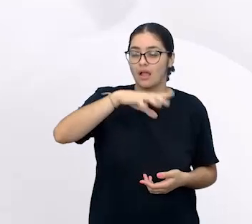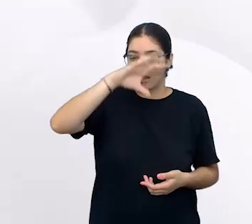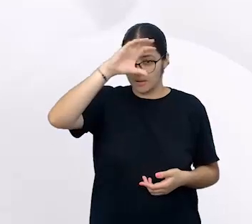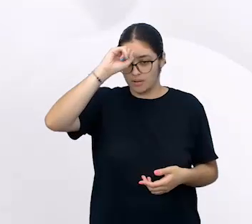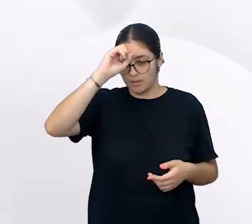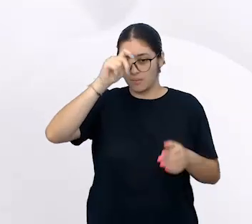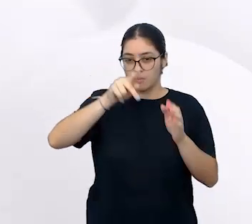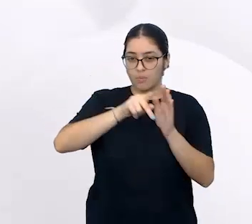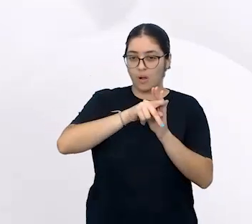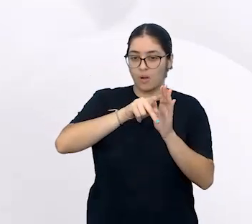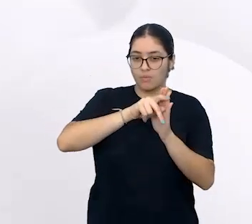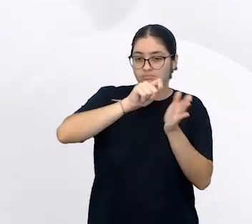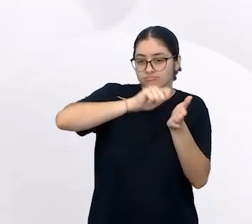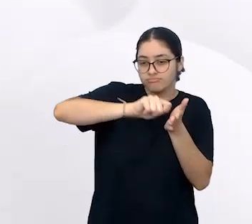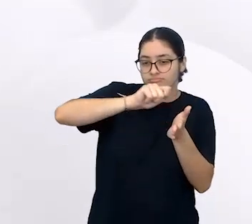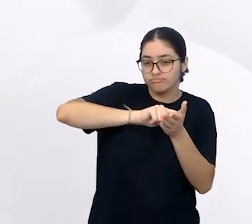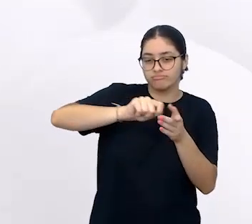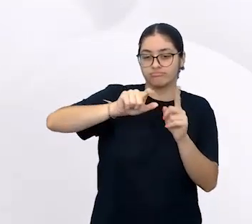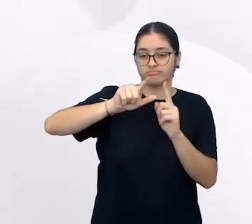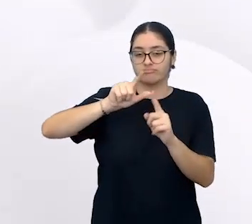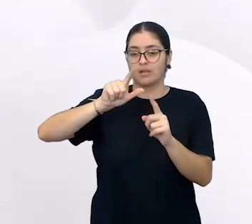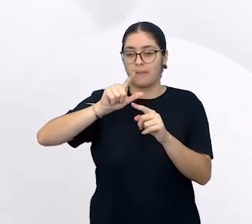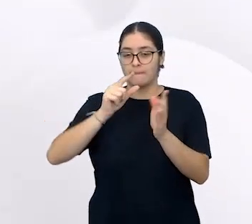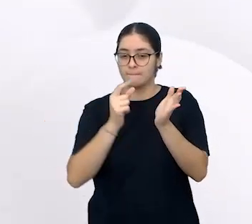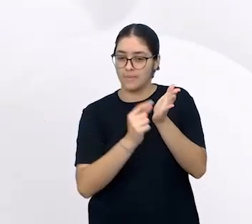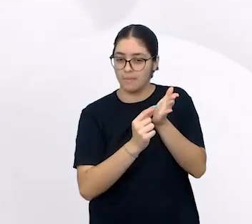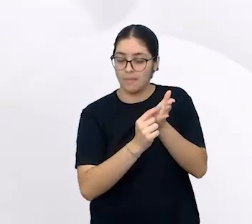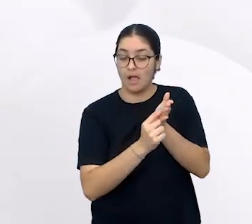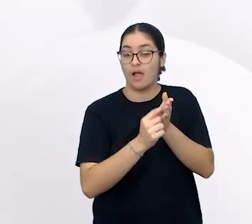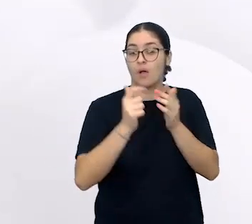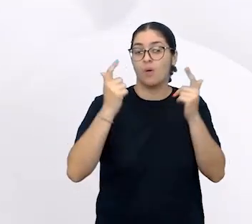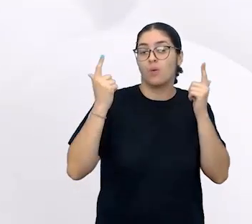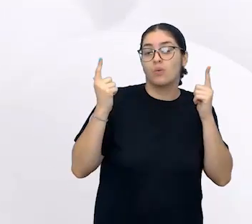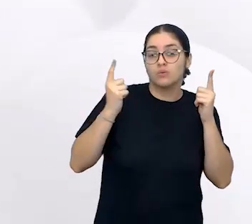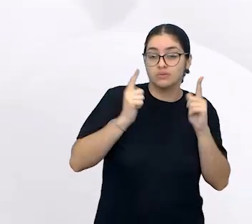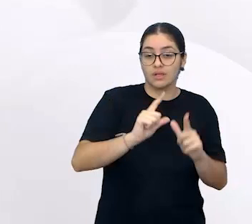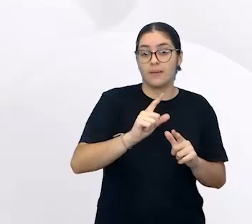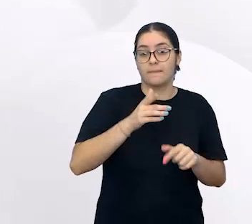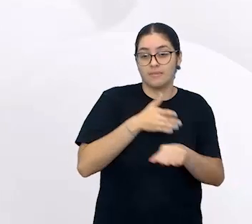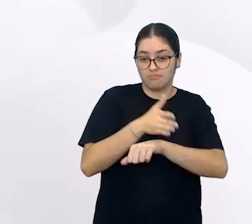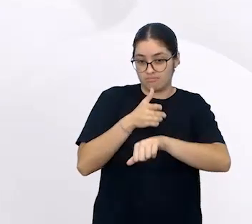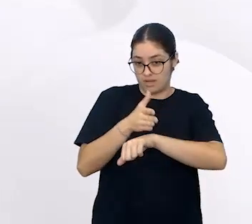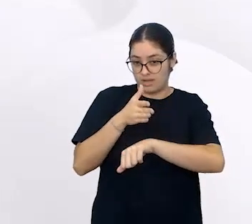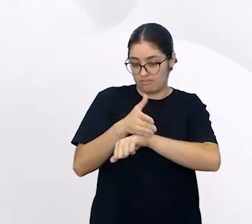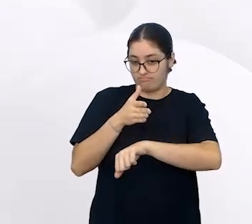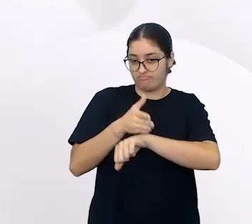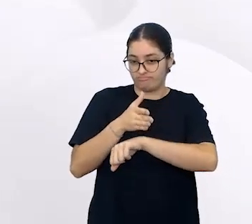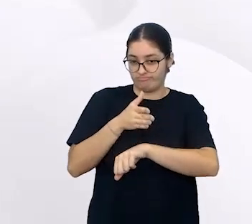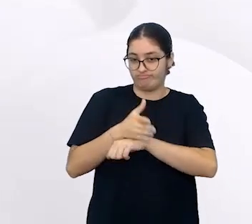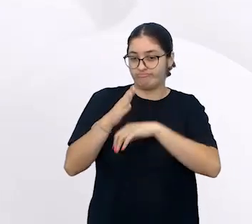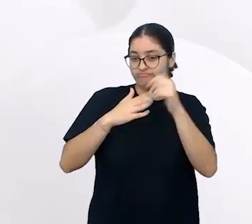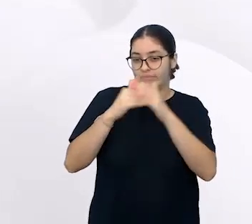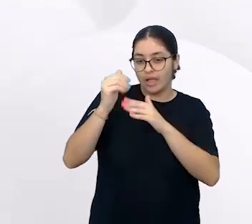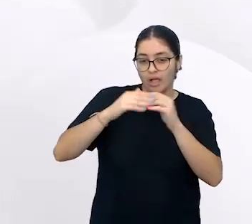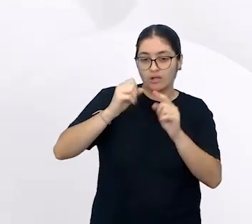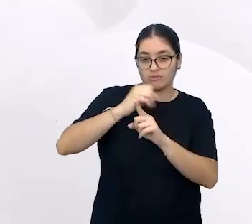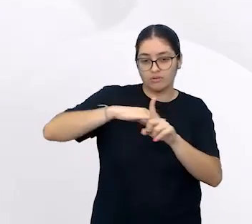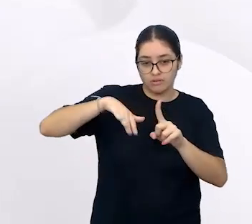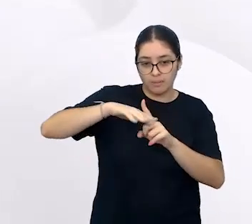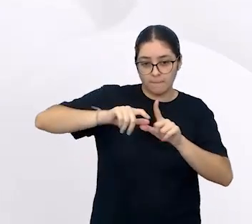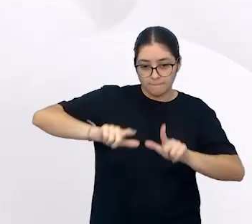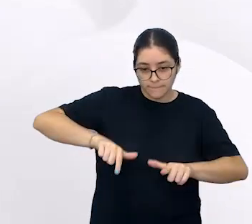sistema de escrita, eles possam participar dessas práticas sociais e participando dessas práticas, serem